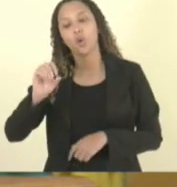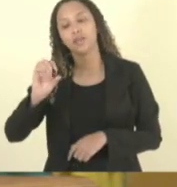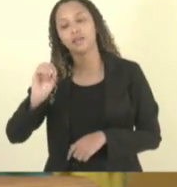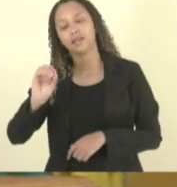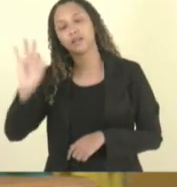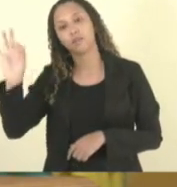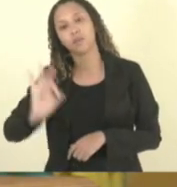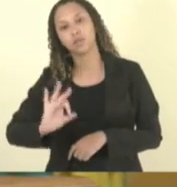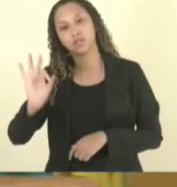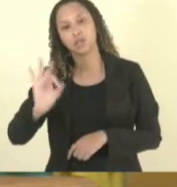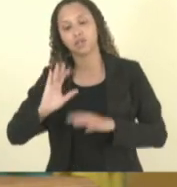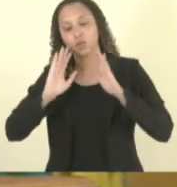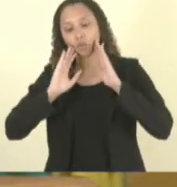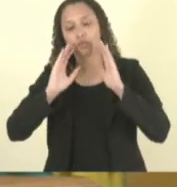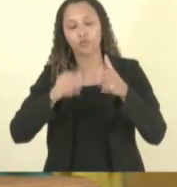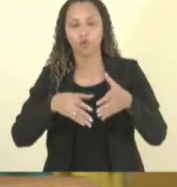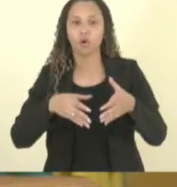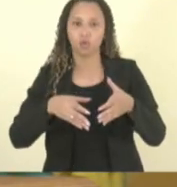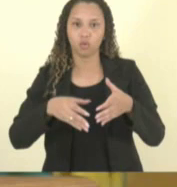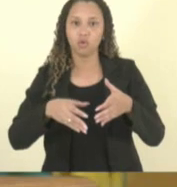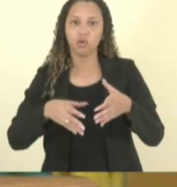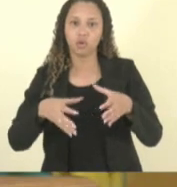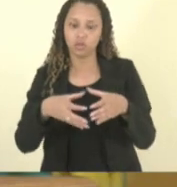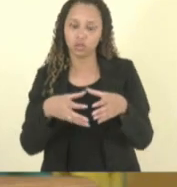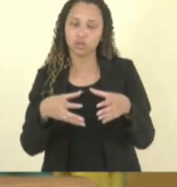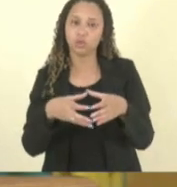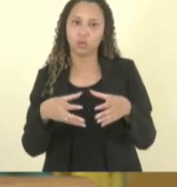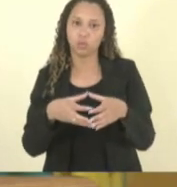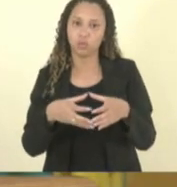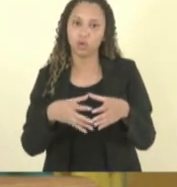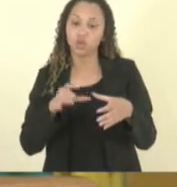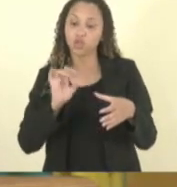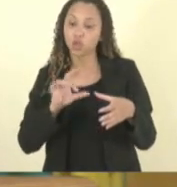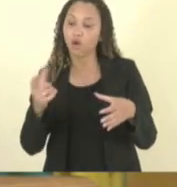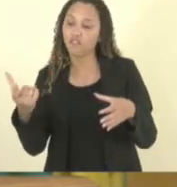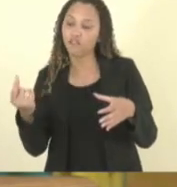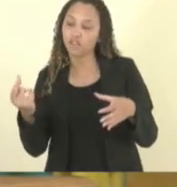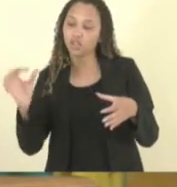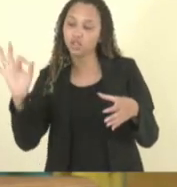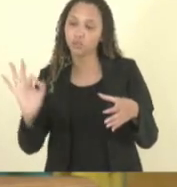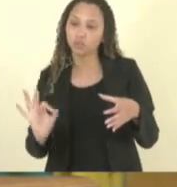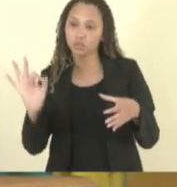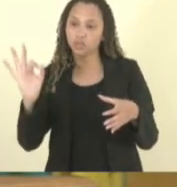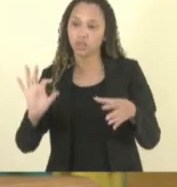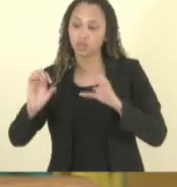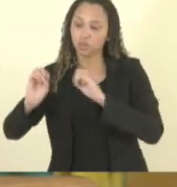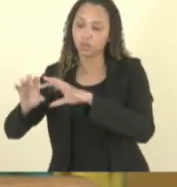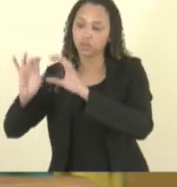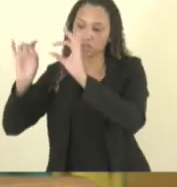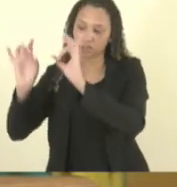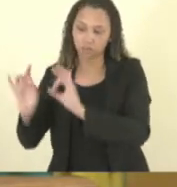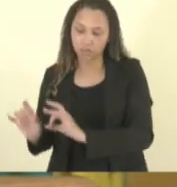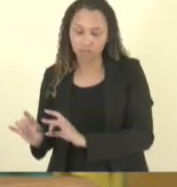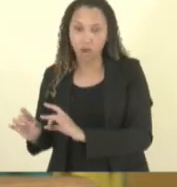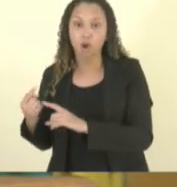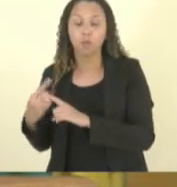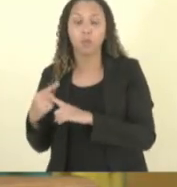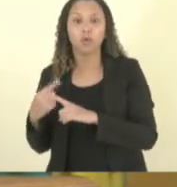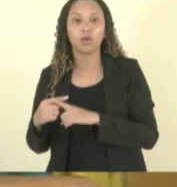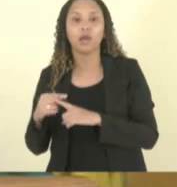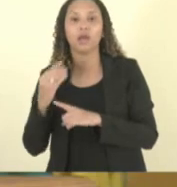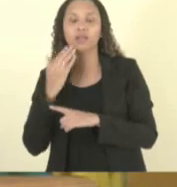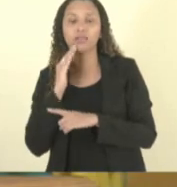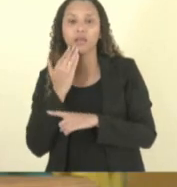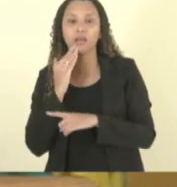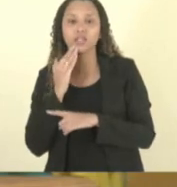ser destinadas para esse público eu só vou reservar 20% para a educação especial porque a gente entende que a gente está